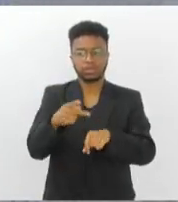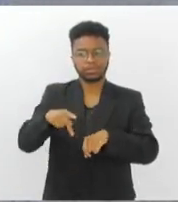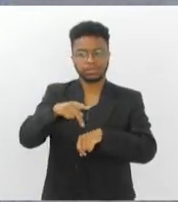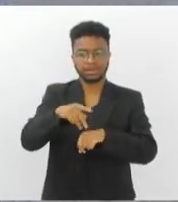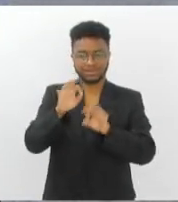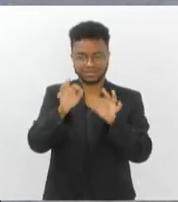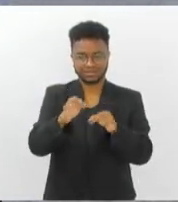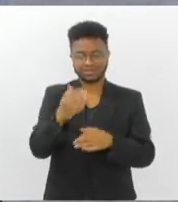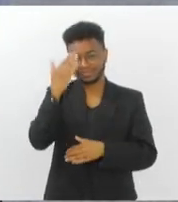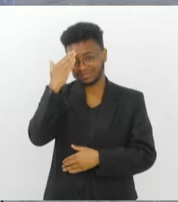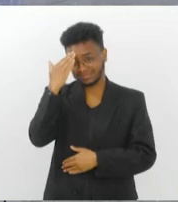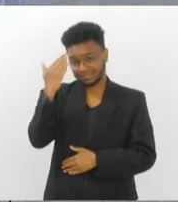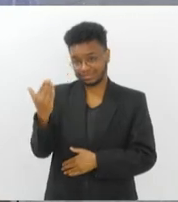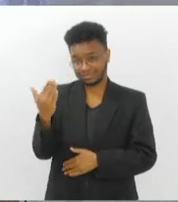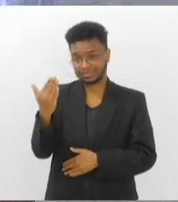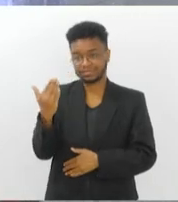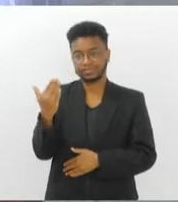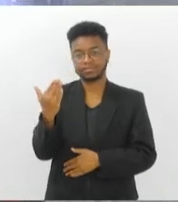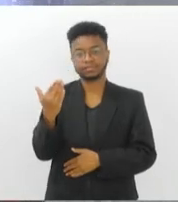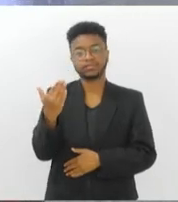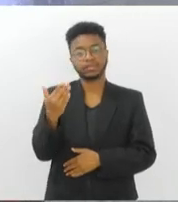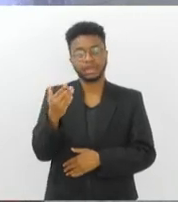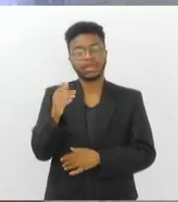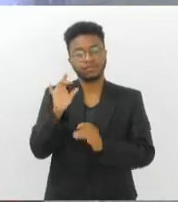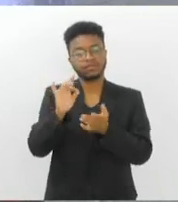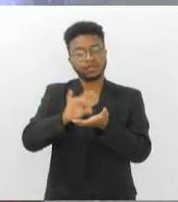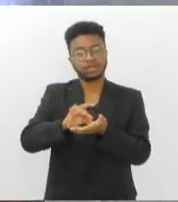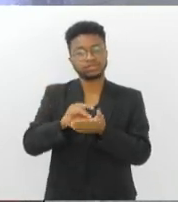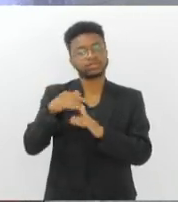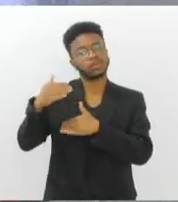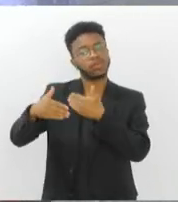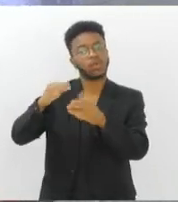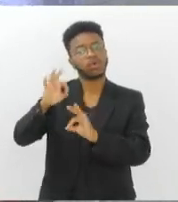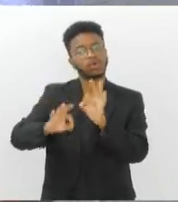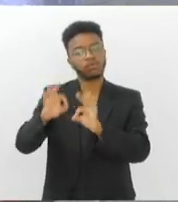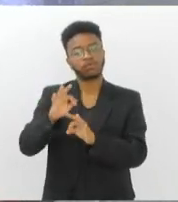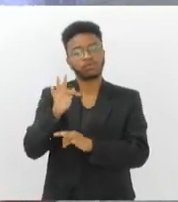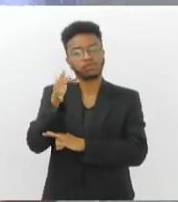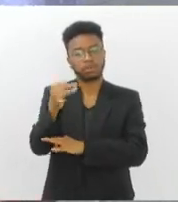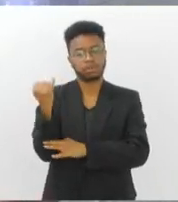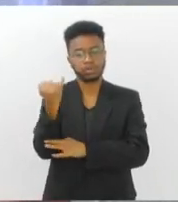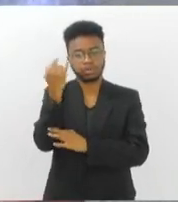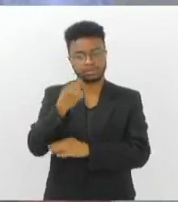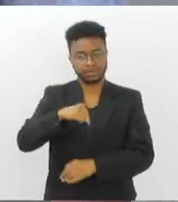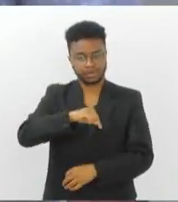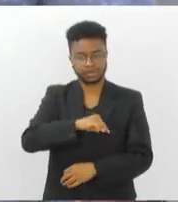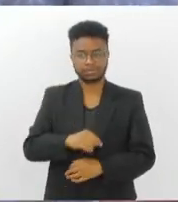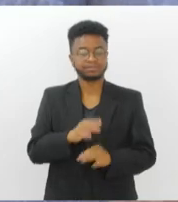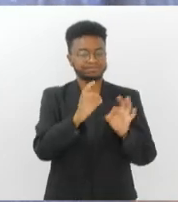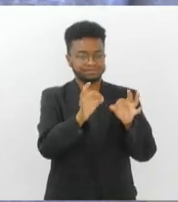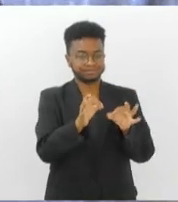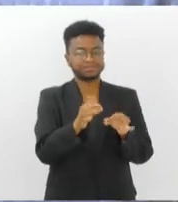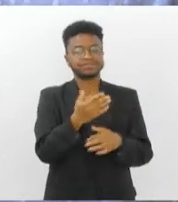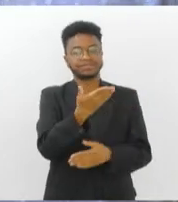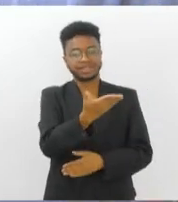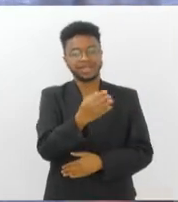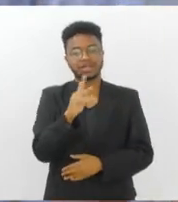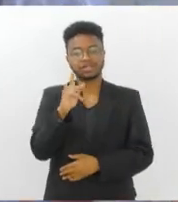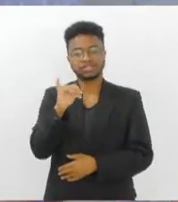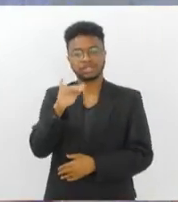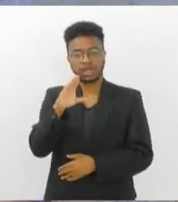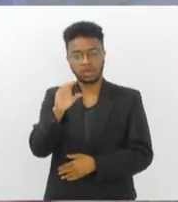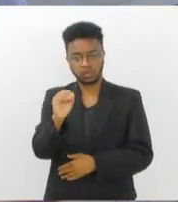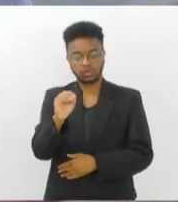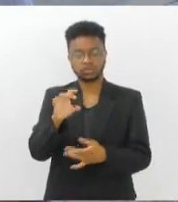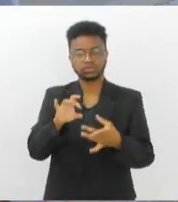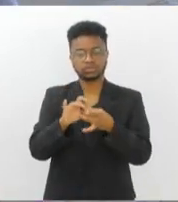Obrigado. É uma construção de futuro importante para todos nós. Tá certo. Aí o Tiago Valejo, que é da